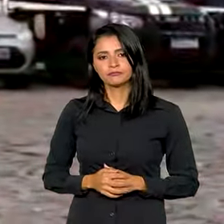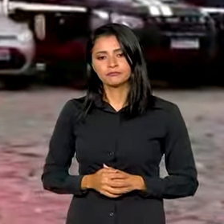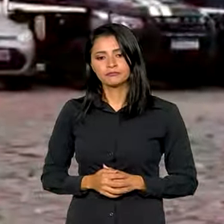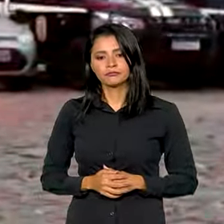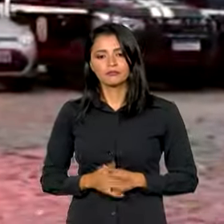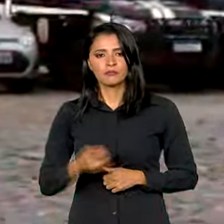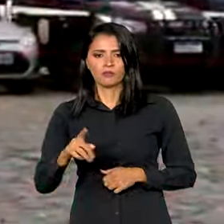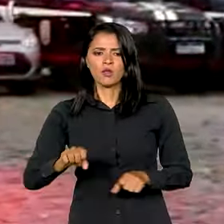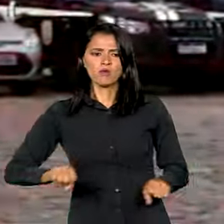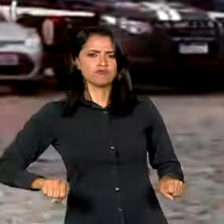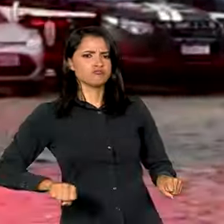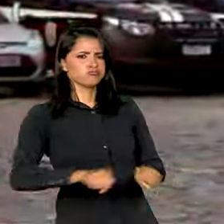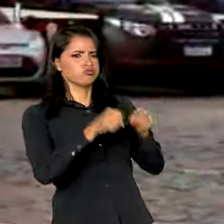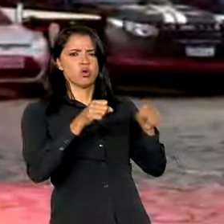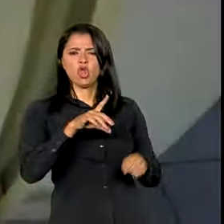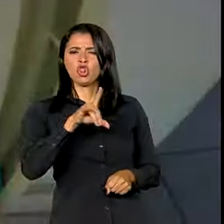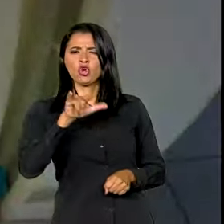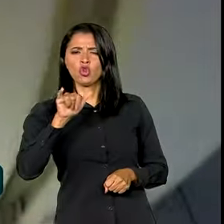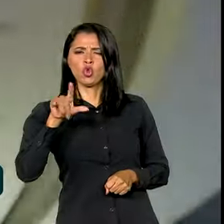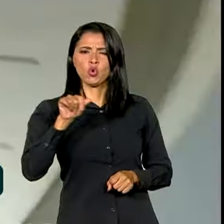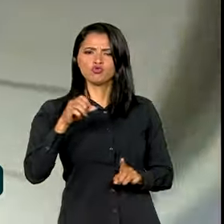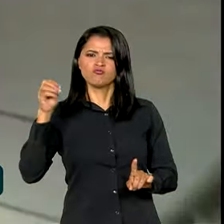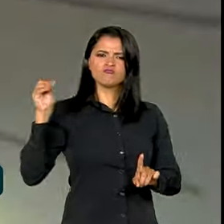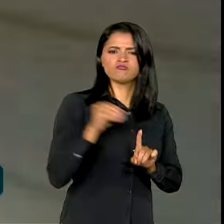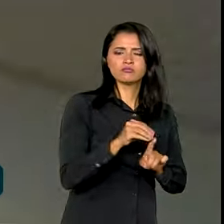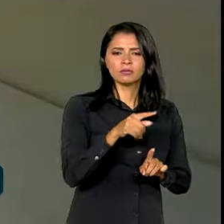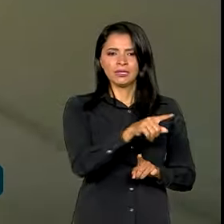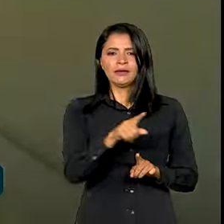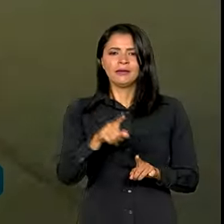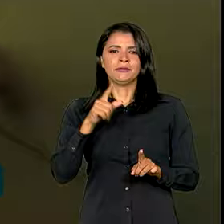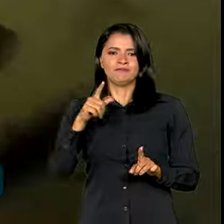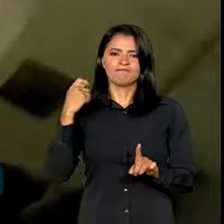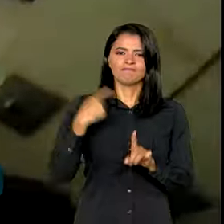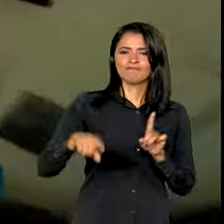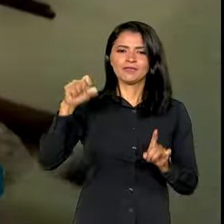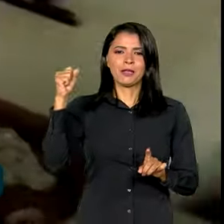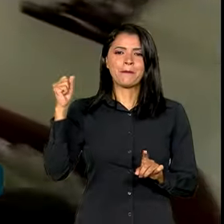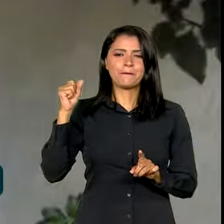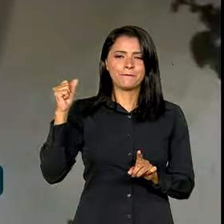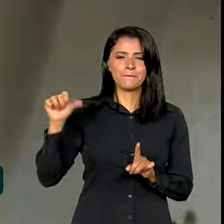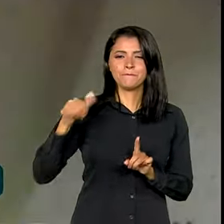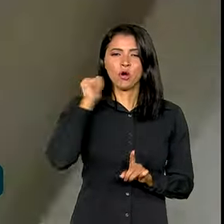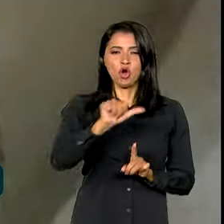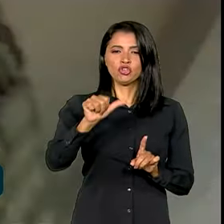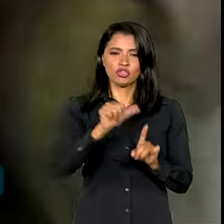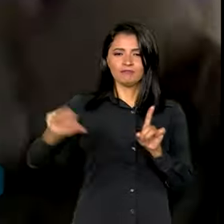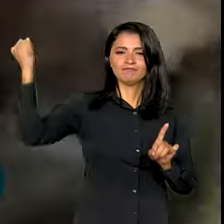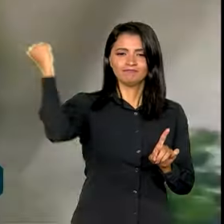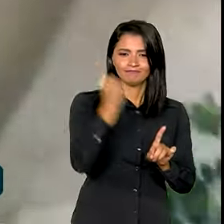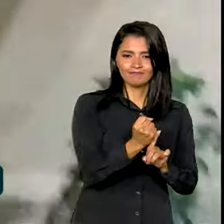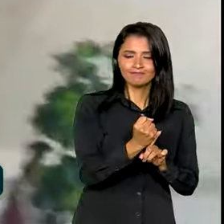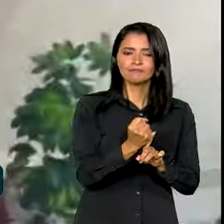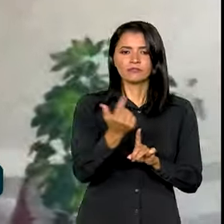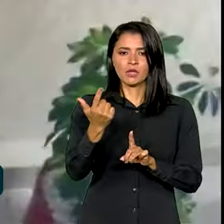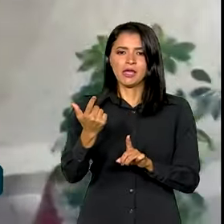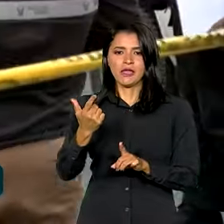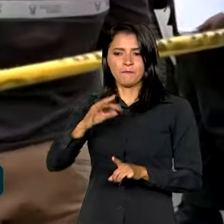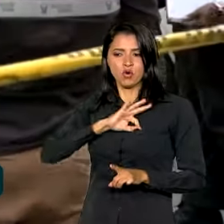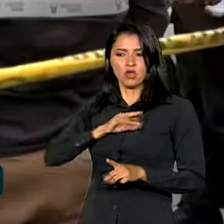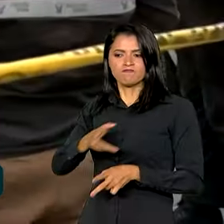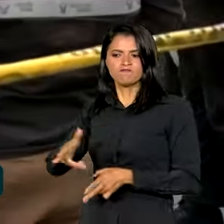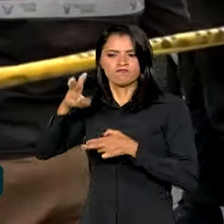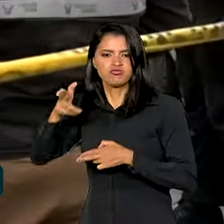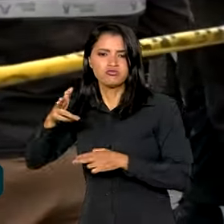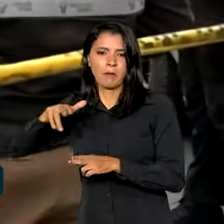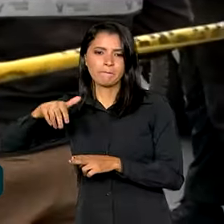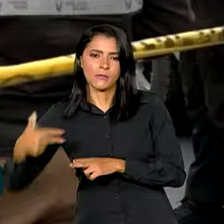Homicídio doloso, lesão corporal seguida de morte, feminicídio, morte por intervenção policial, os